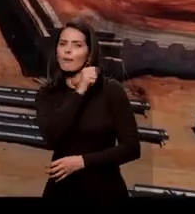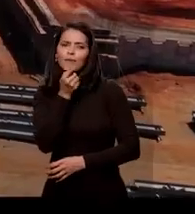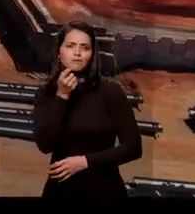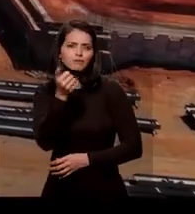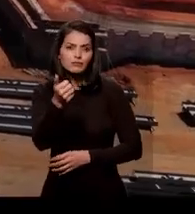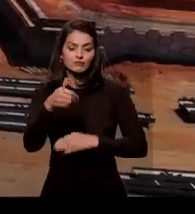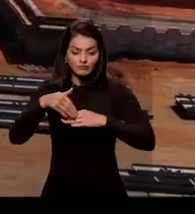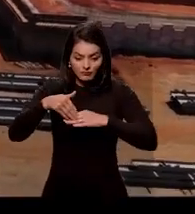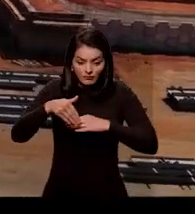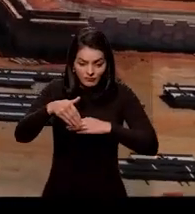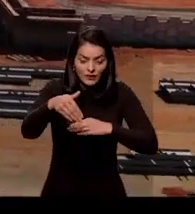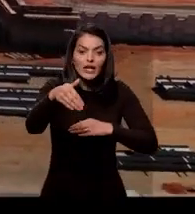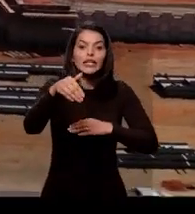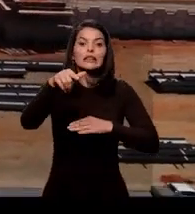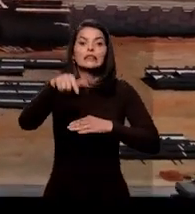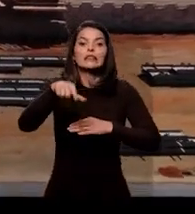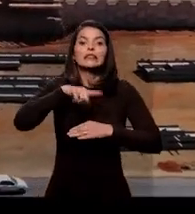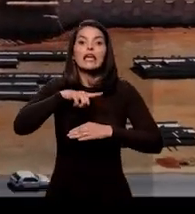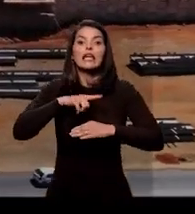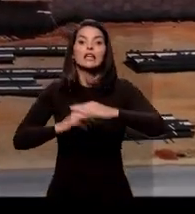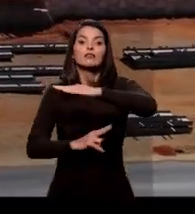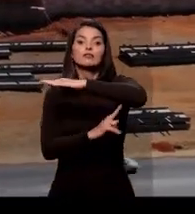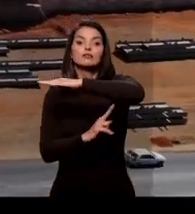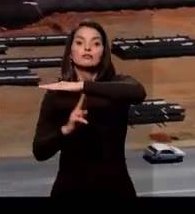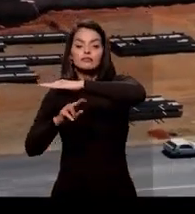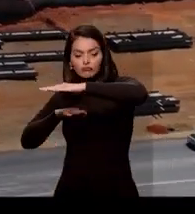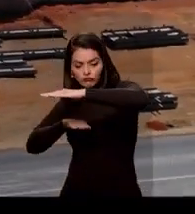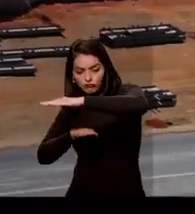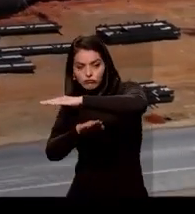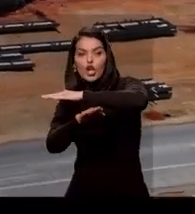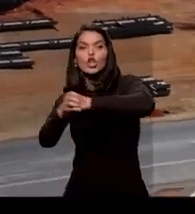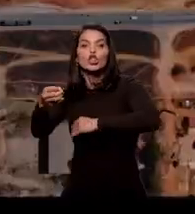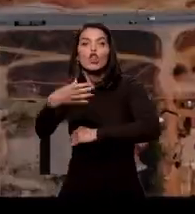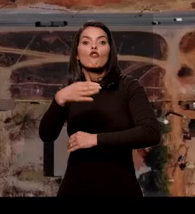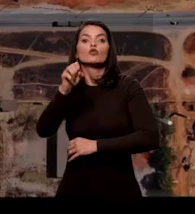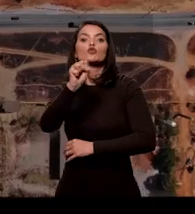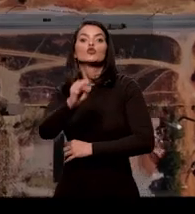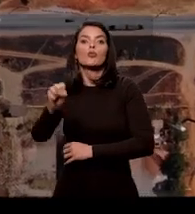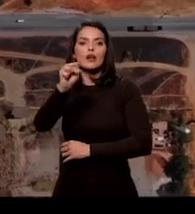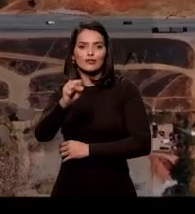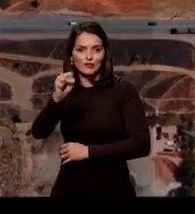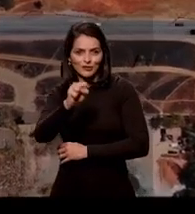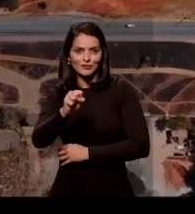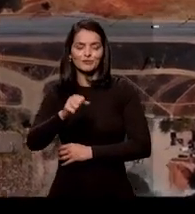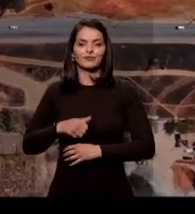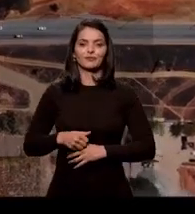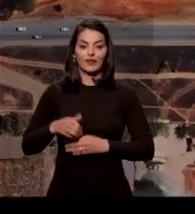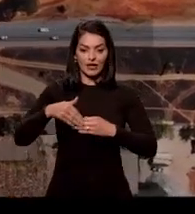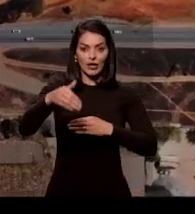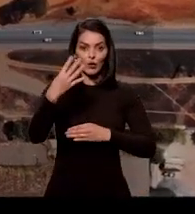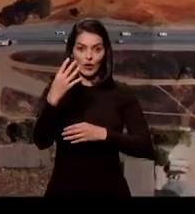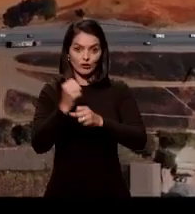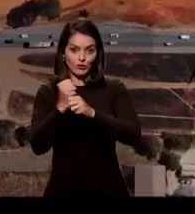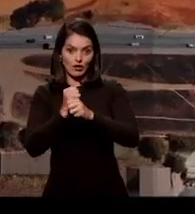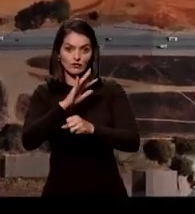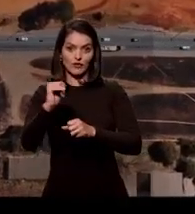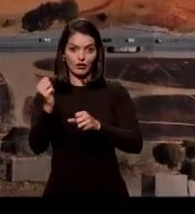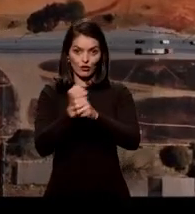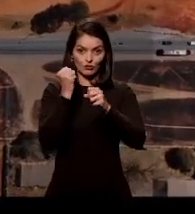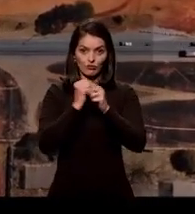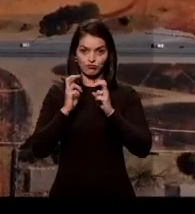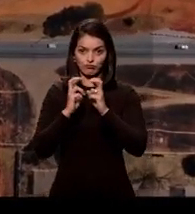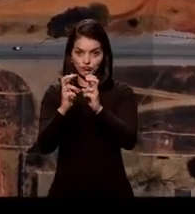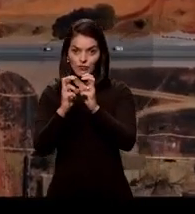E mais para cima, estamos fazendo um novo viaduto de Sobradinho. No próximo mandato faremos o BRT Norte, ligando até